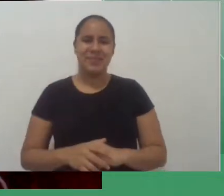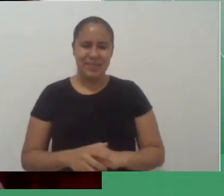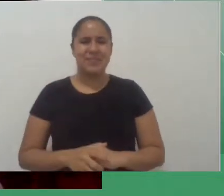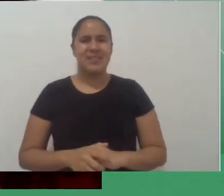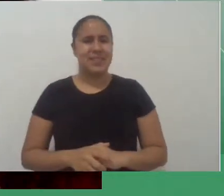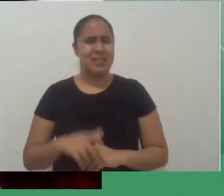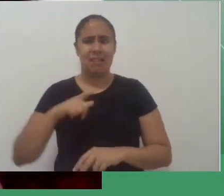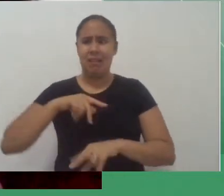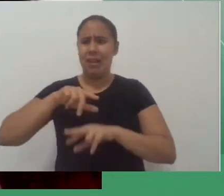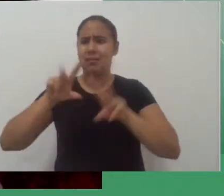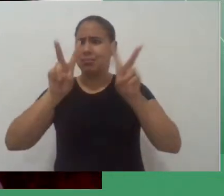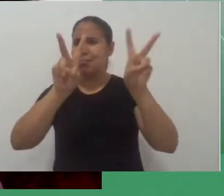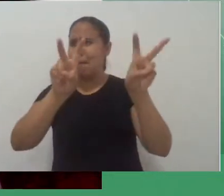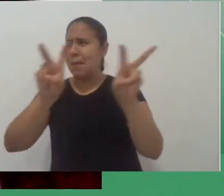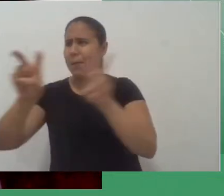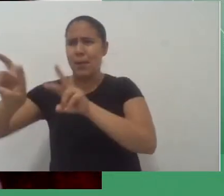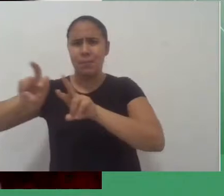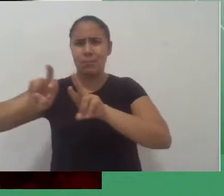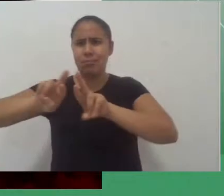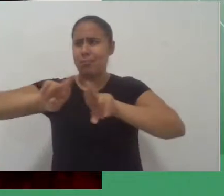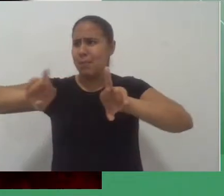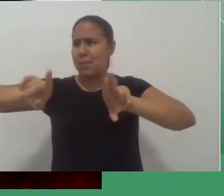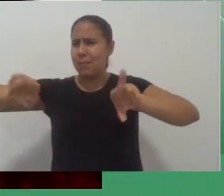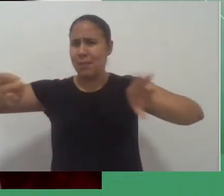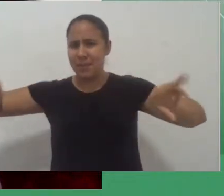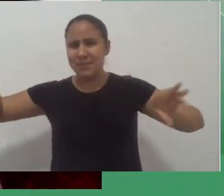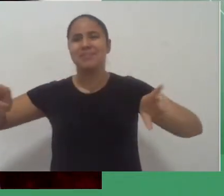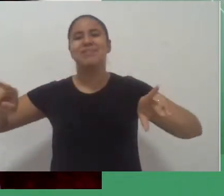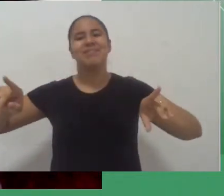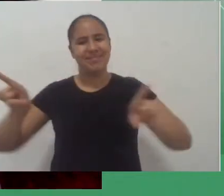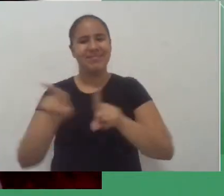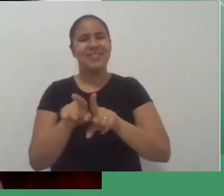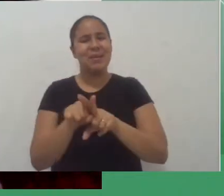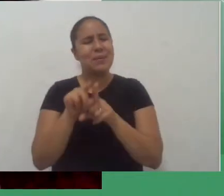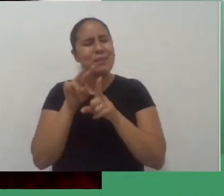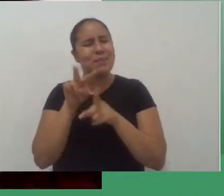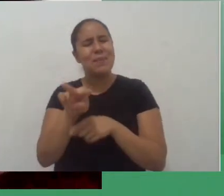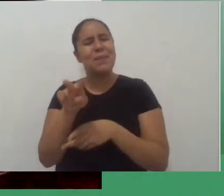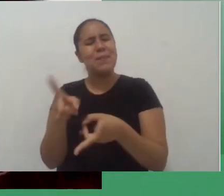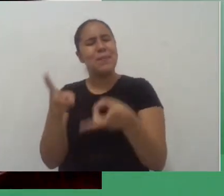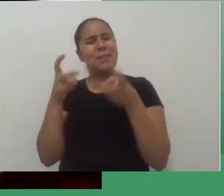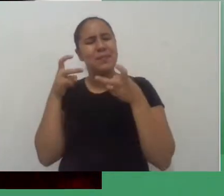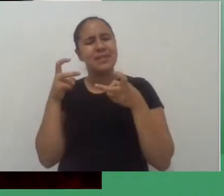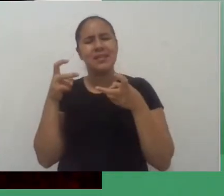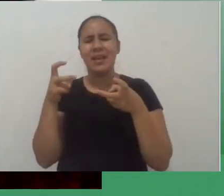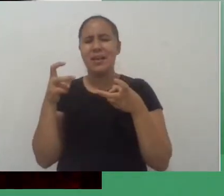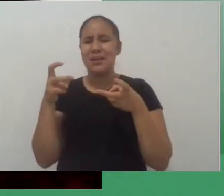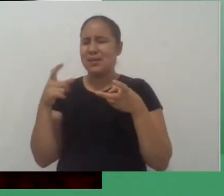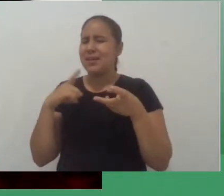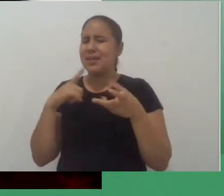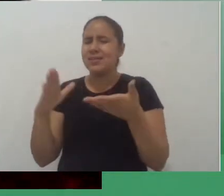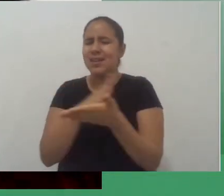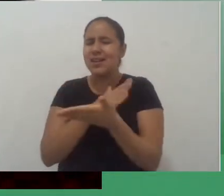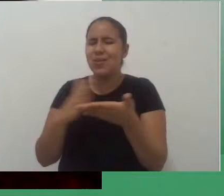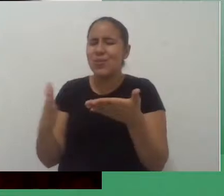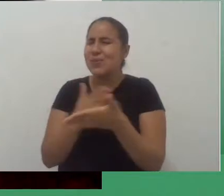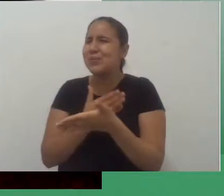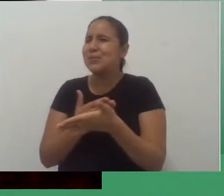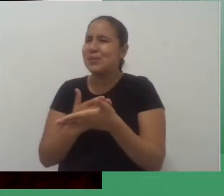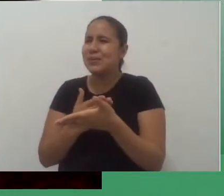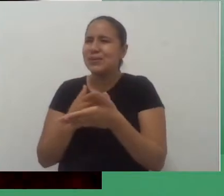mesmo tempo a gente consegue ver esse diálogo entre as as